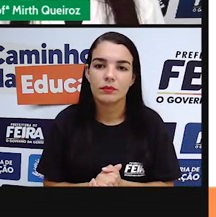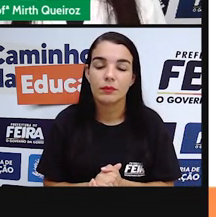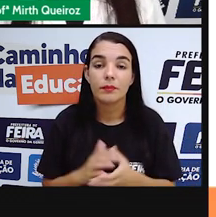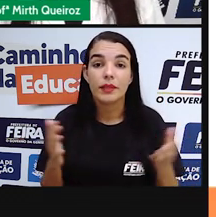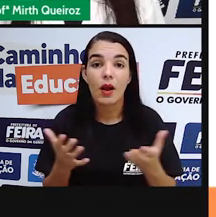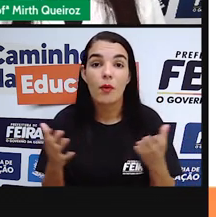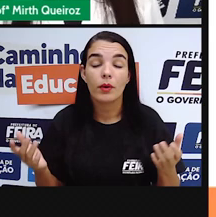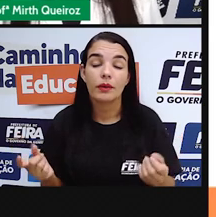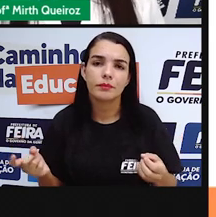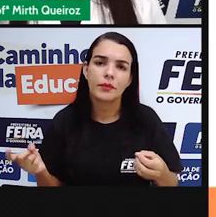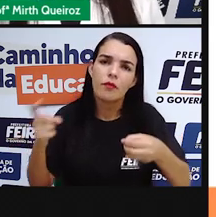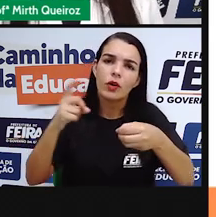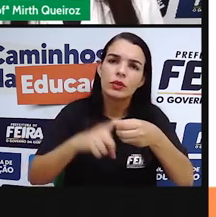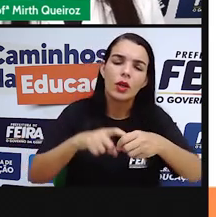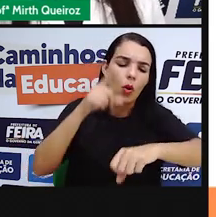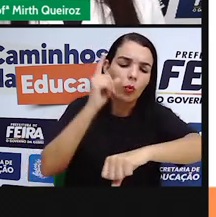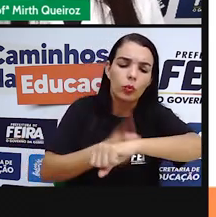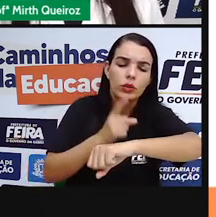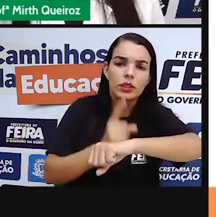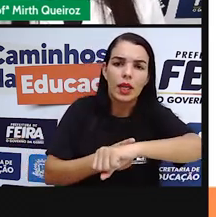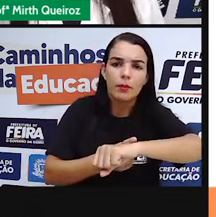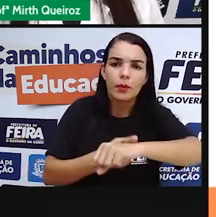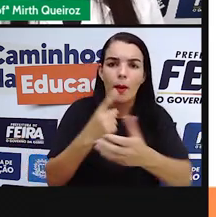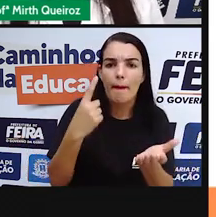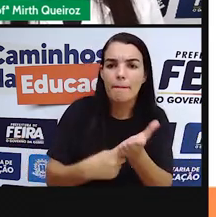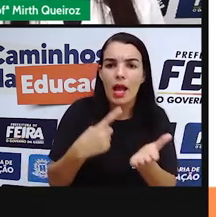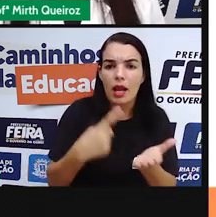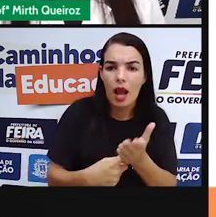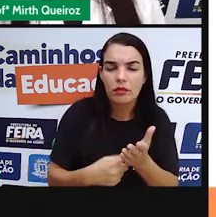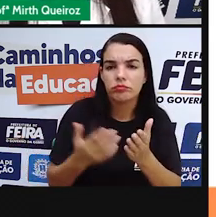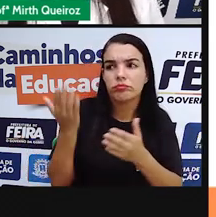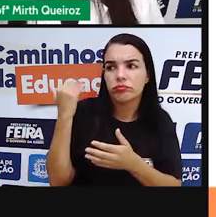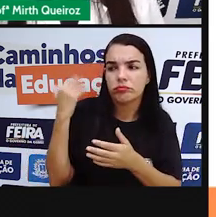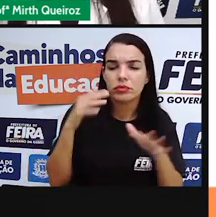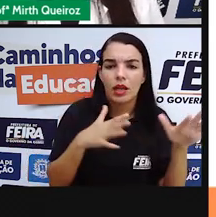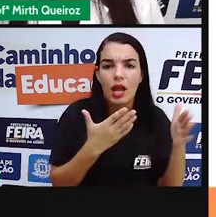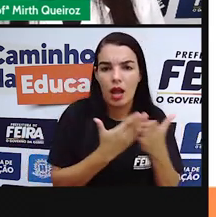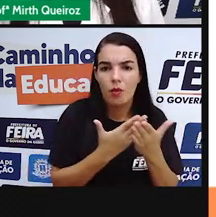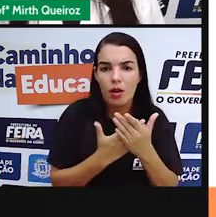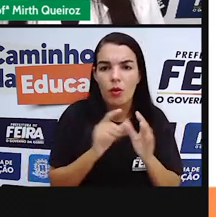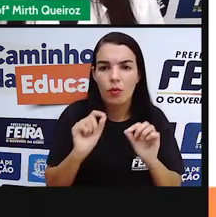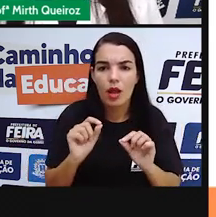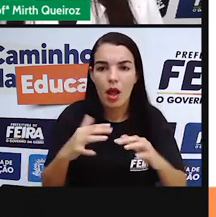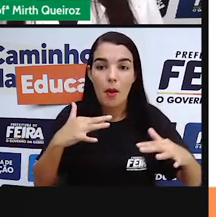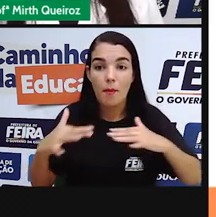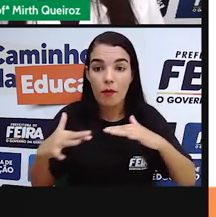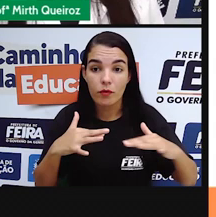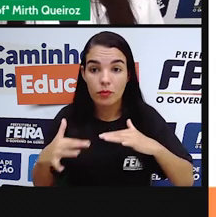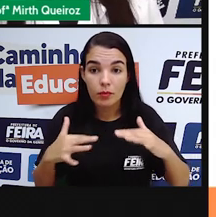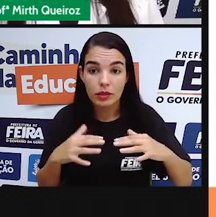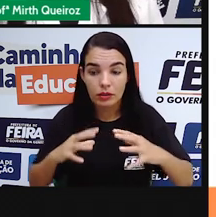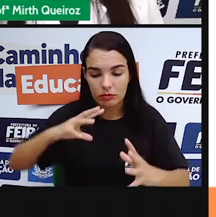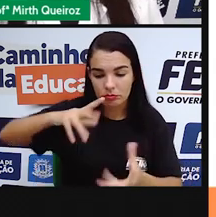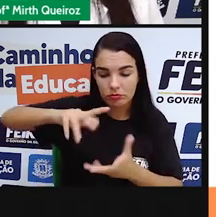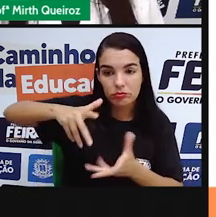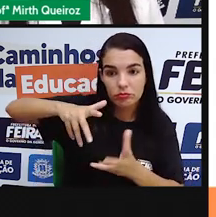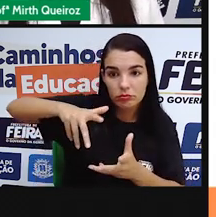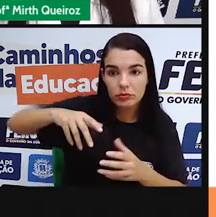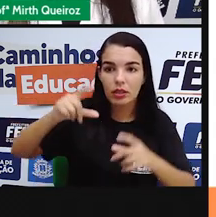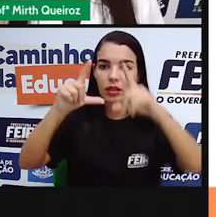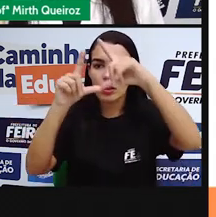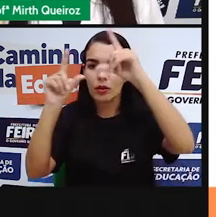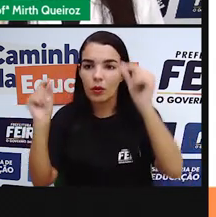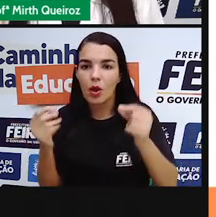Retomando aos marcadores do tempo que a gente estudou na outra aula, por conta dos movimentos cíclicos da Lua e da Terra, muitos